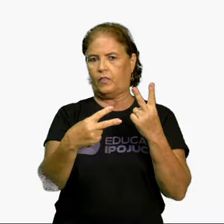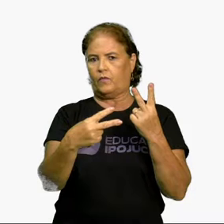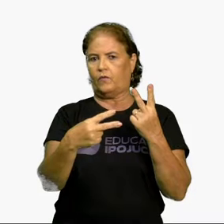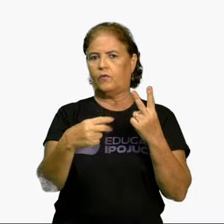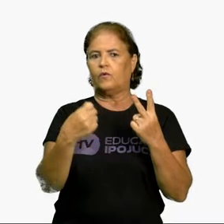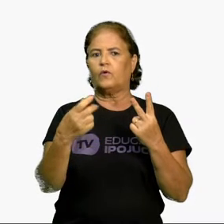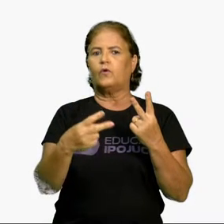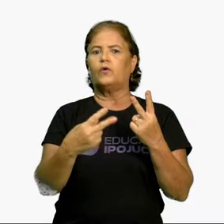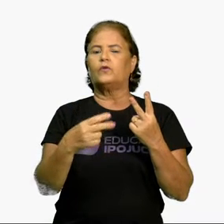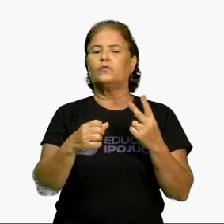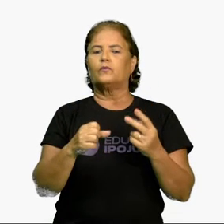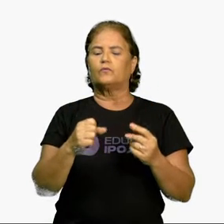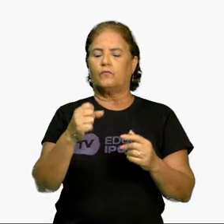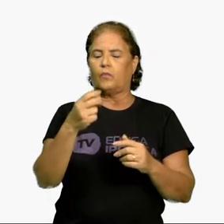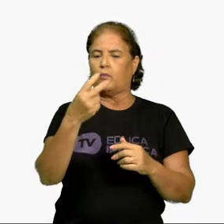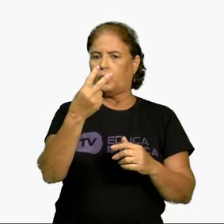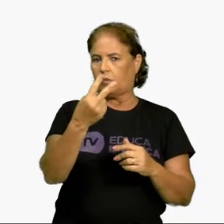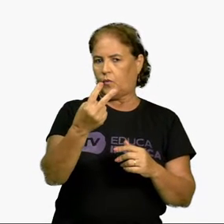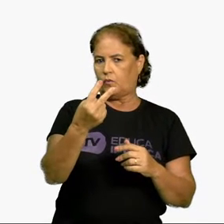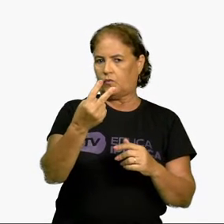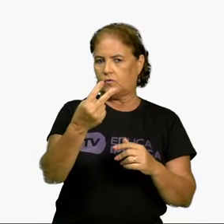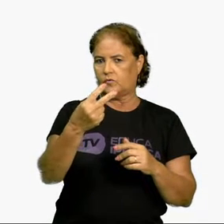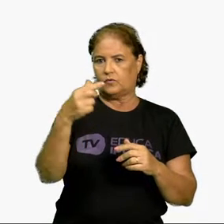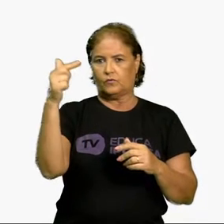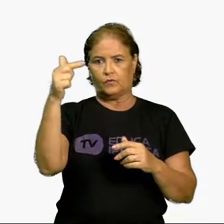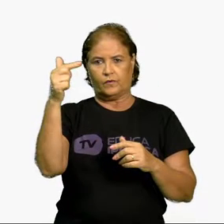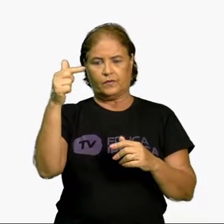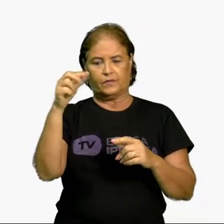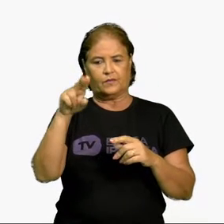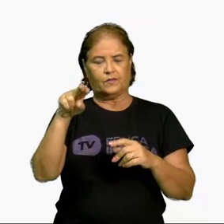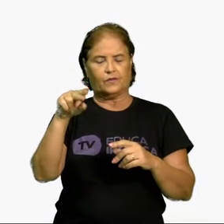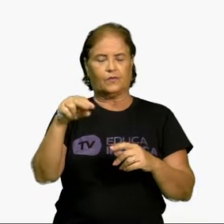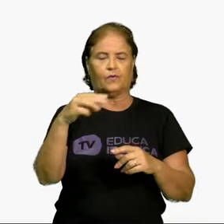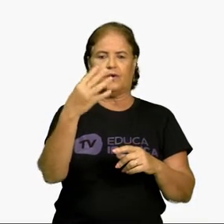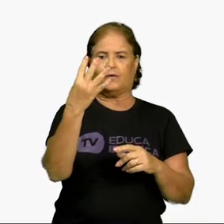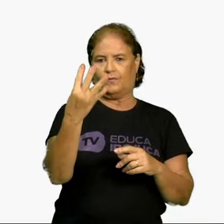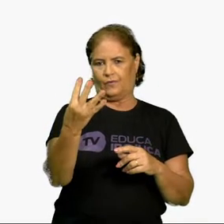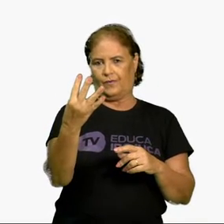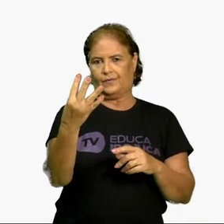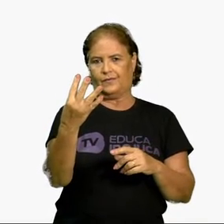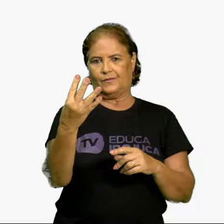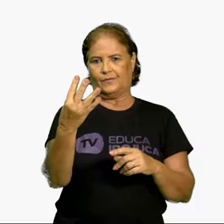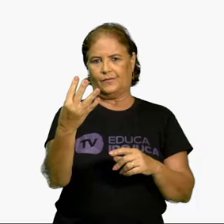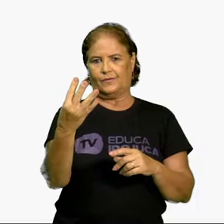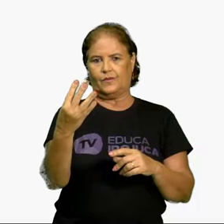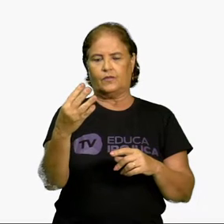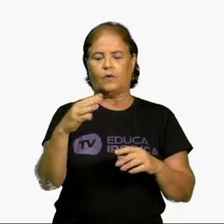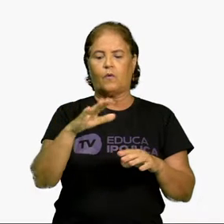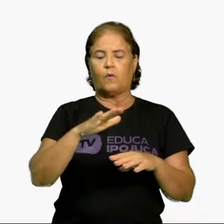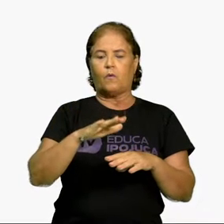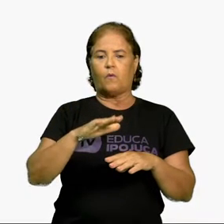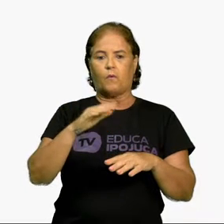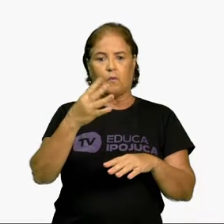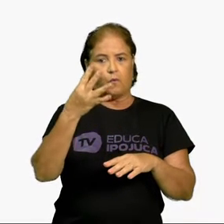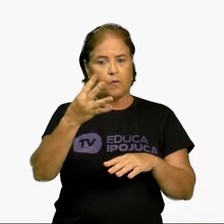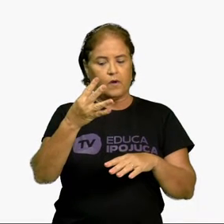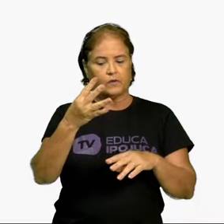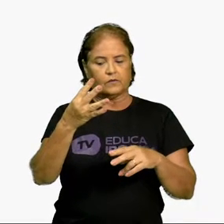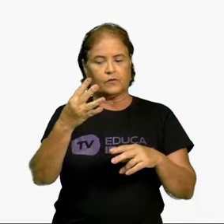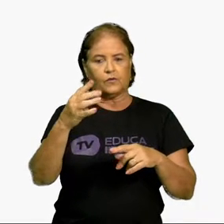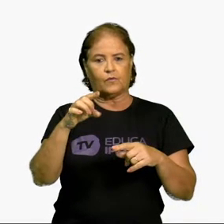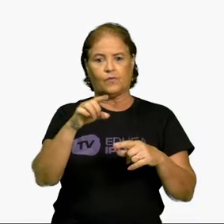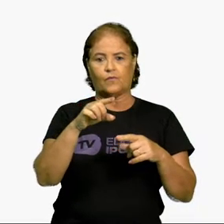4 é maior que 2. Então já sei que a raiz quadrada de 2 é um número